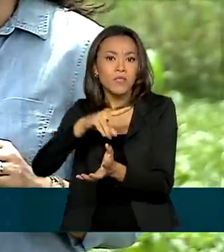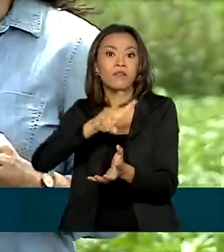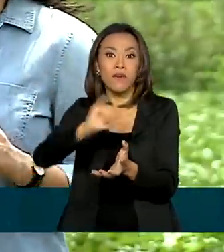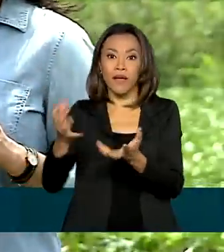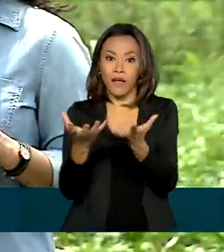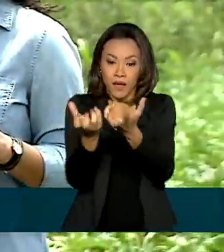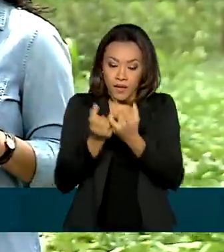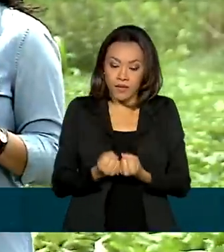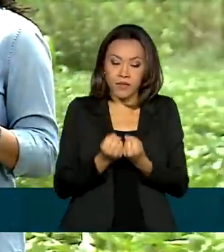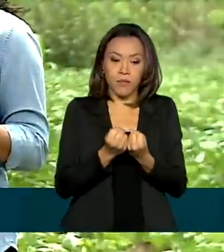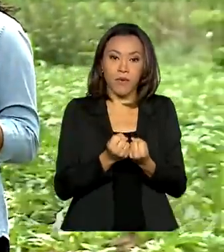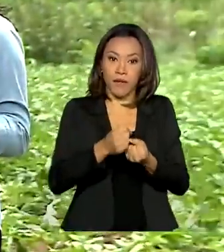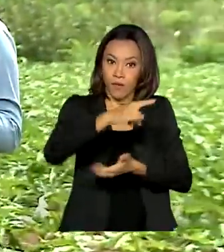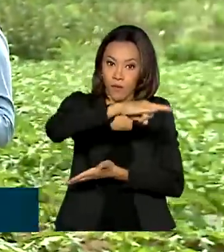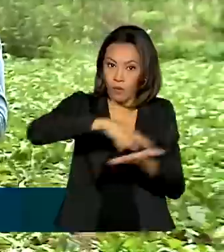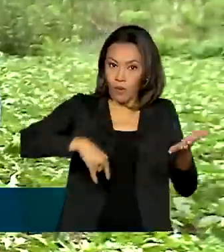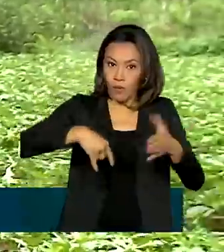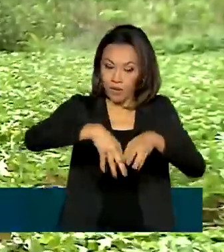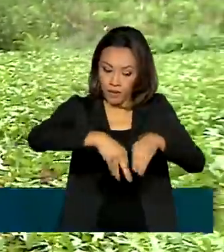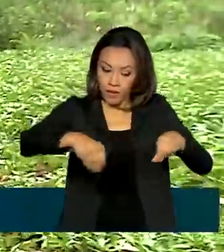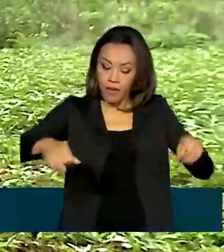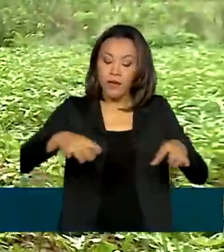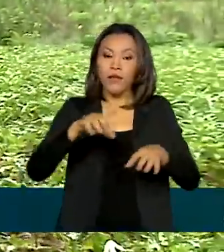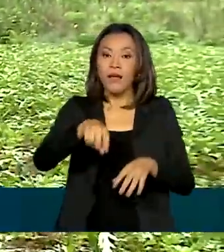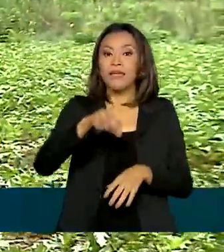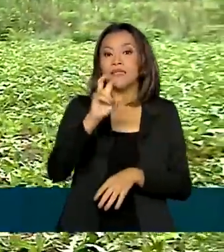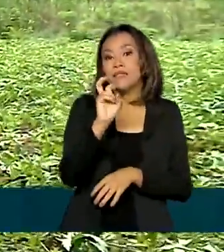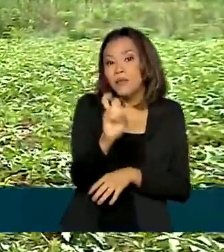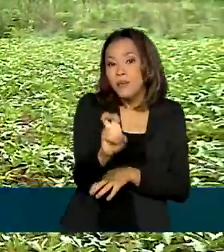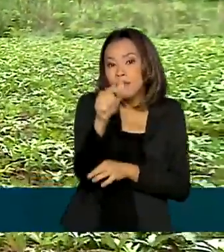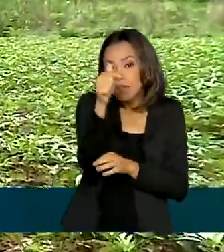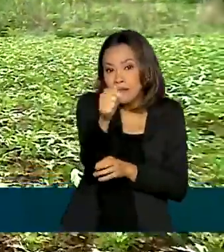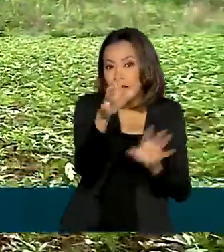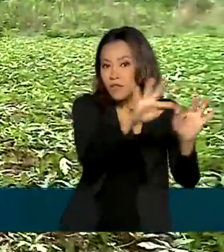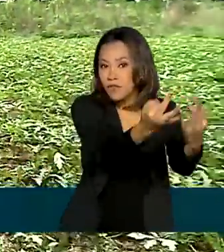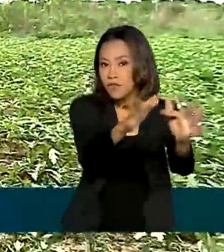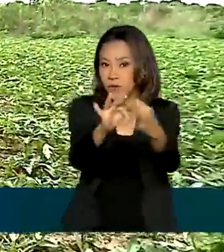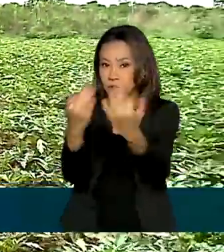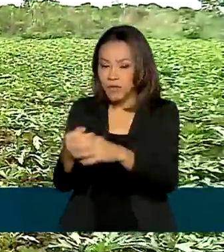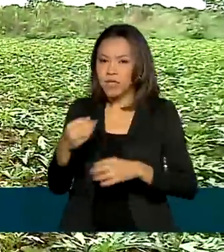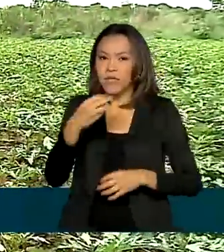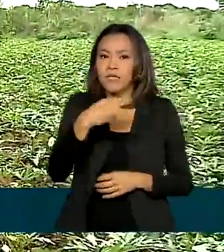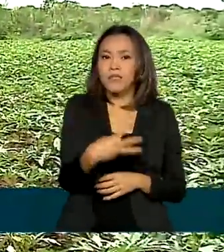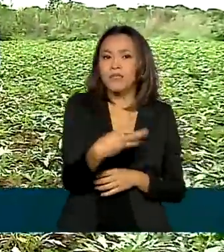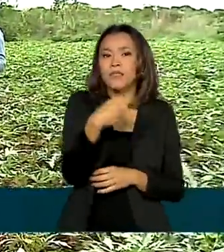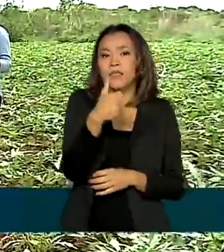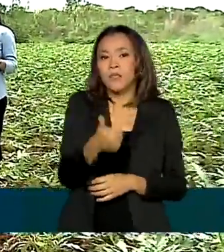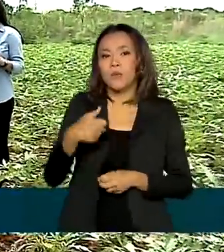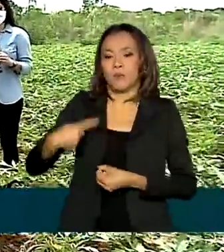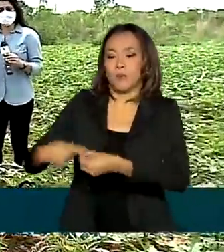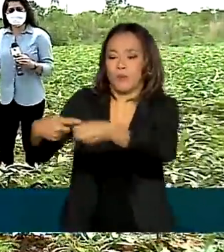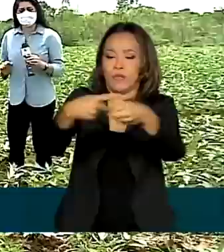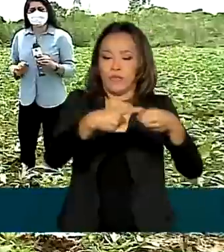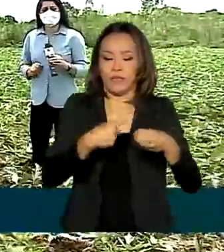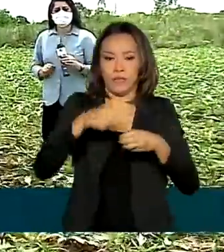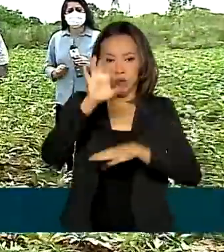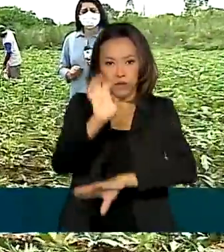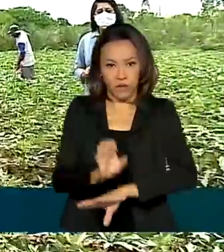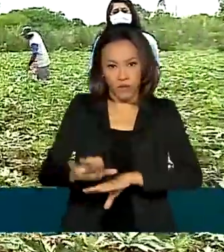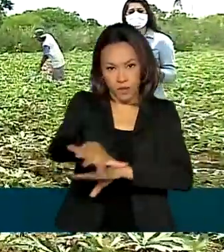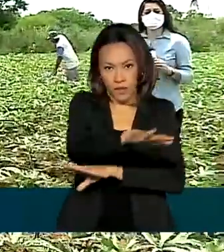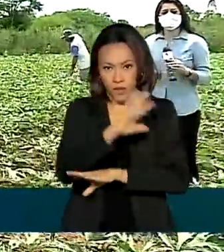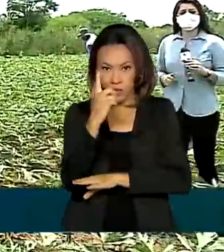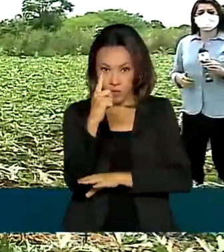Goiás. São famílias de 57 assentamentos em 31 municípios goianos. Só este ano